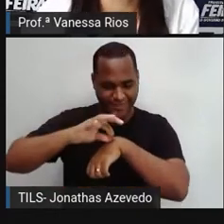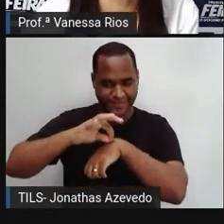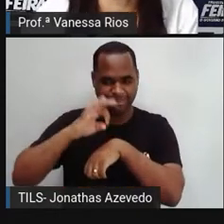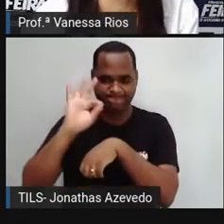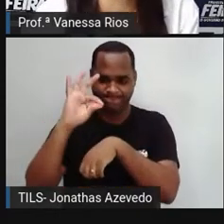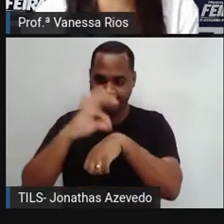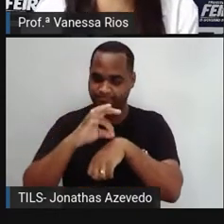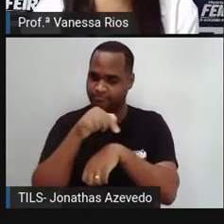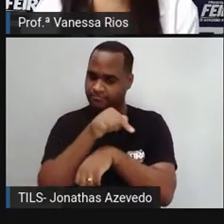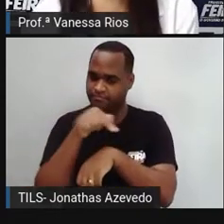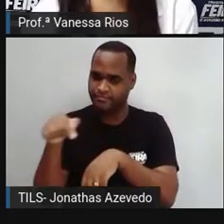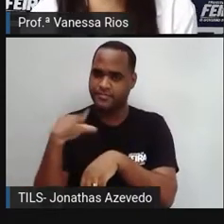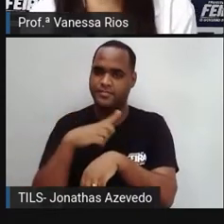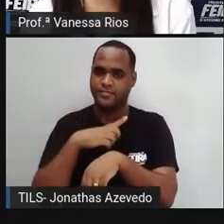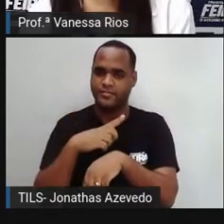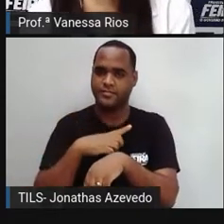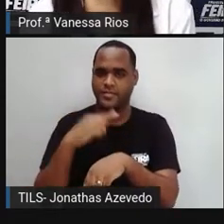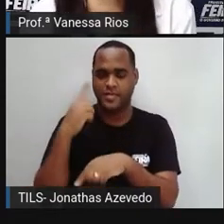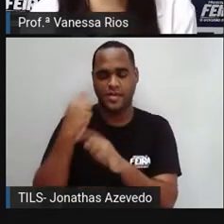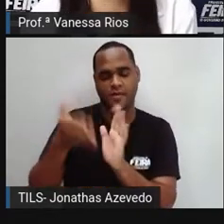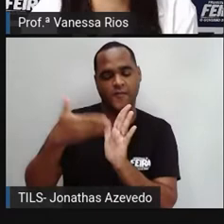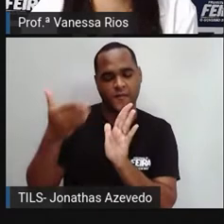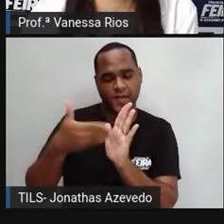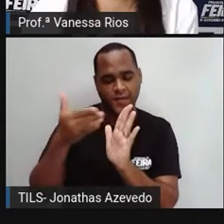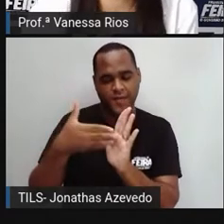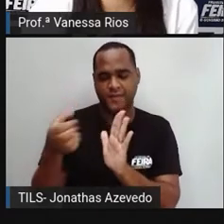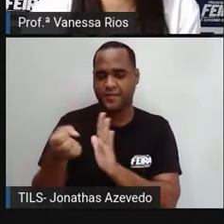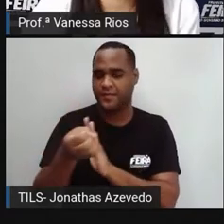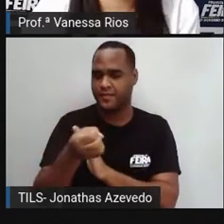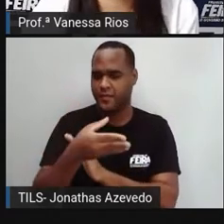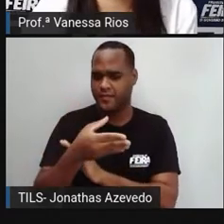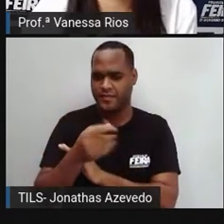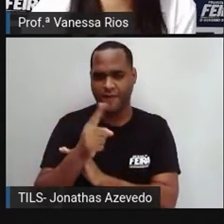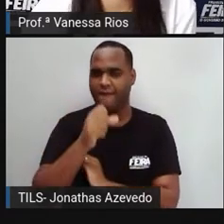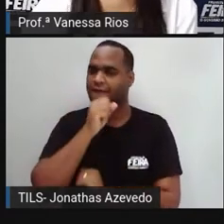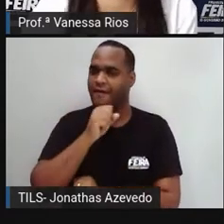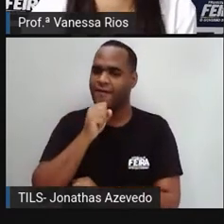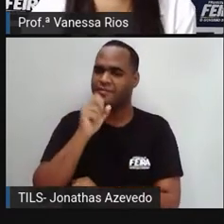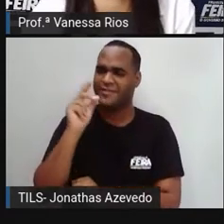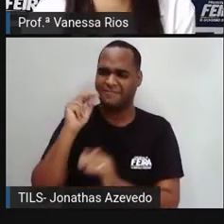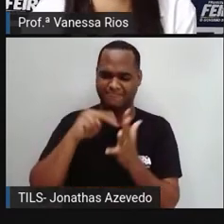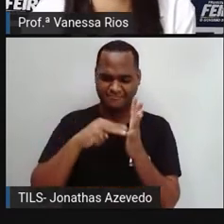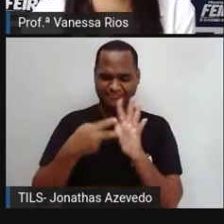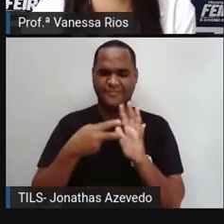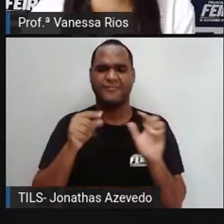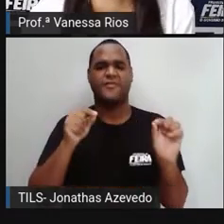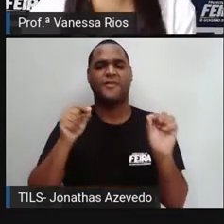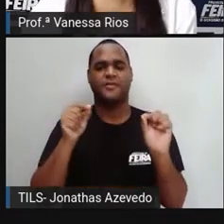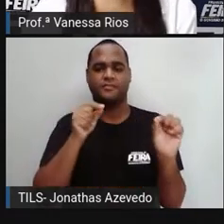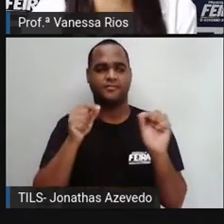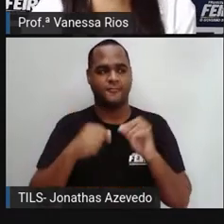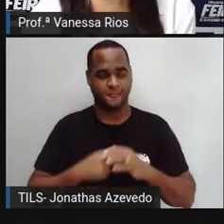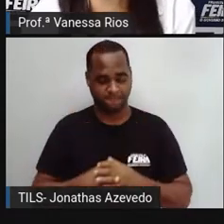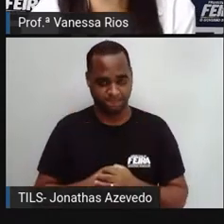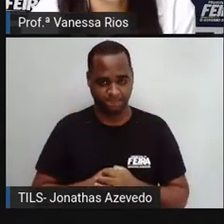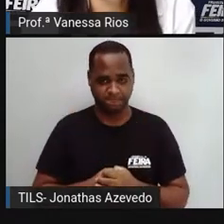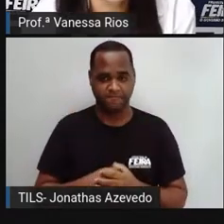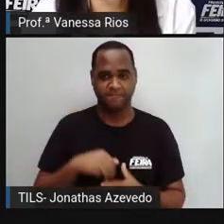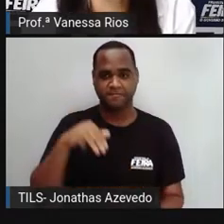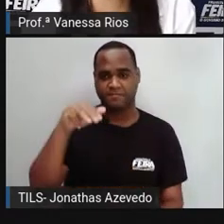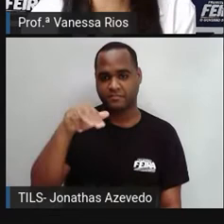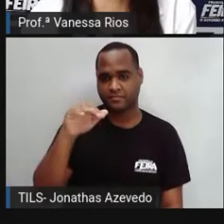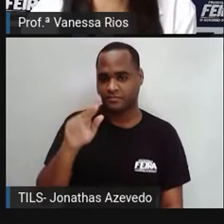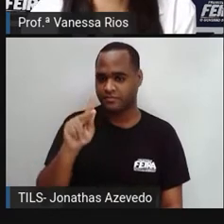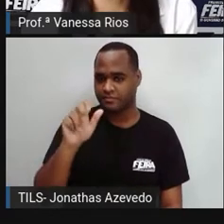semana, e ganhar um velho livro de receitas, podem significar. O que é que isso pode significar? Para Micaela,